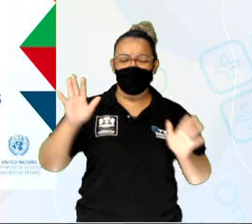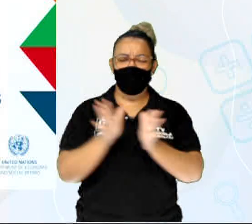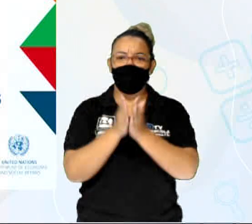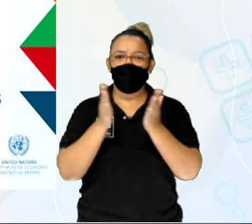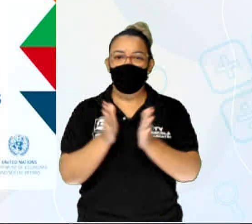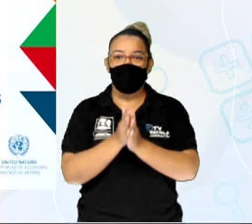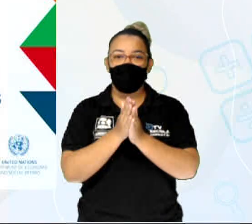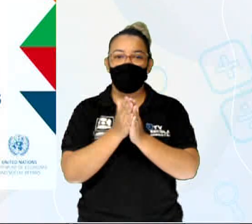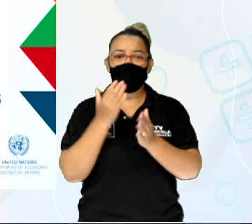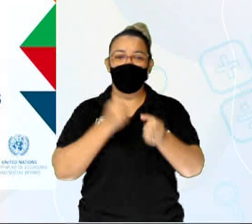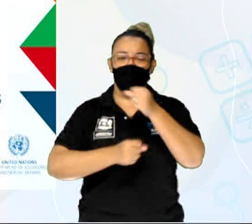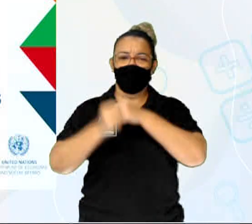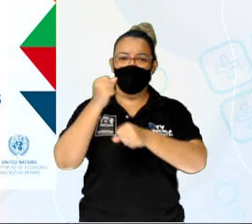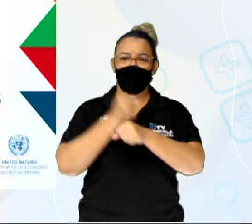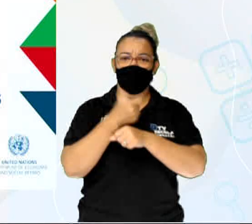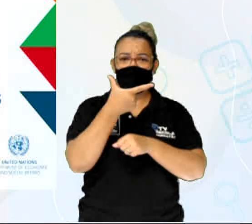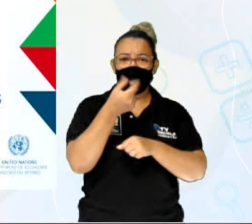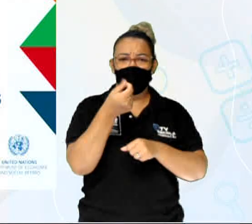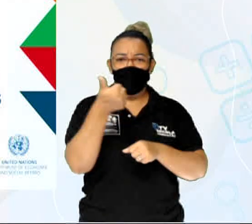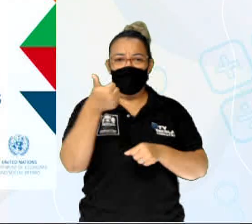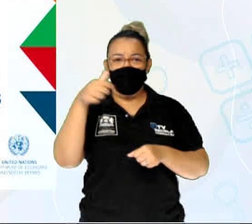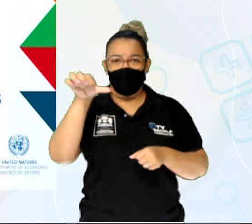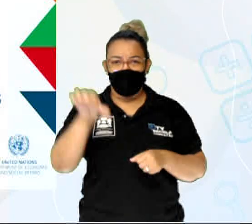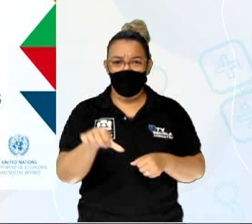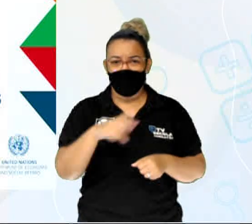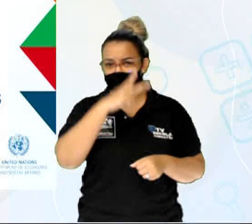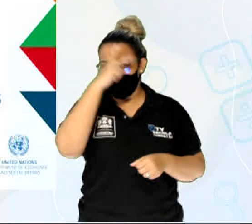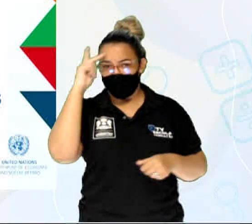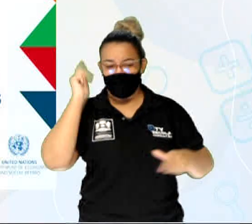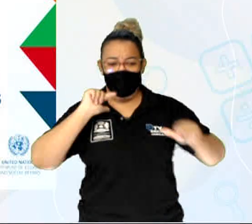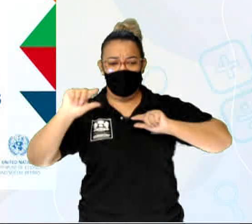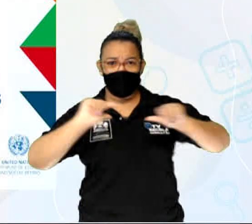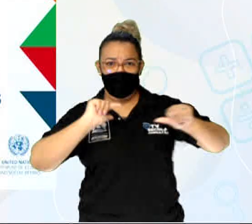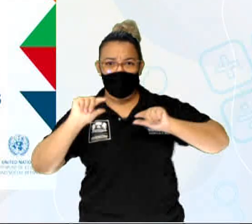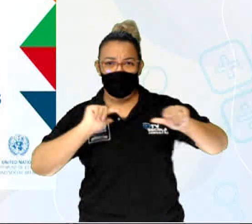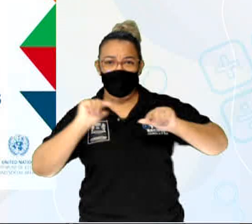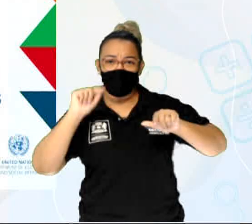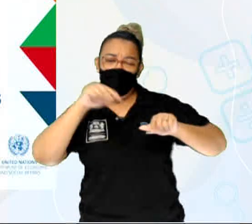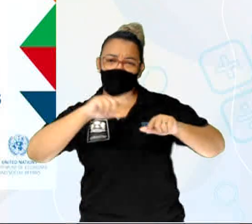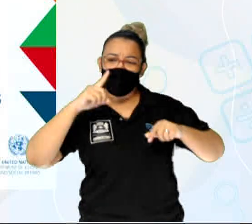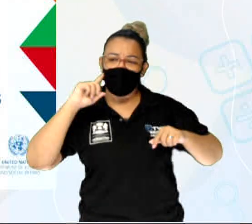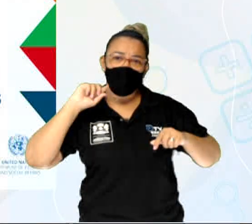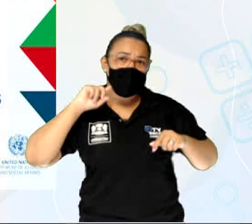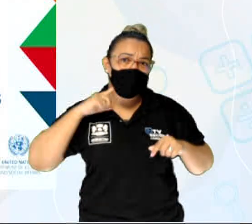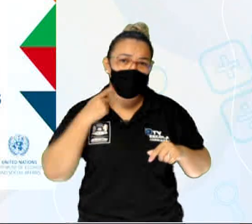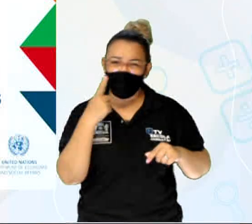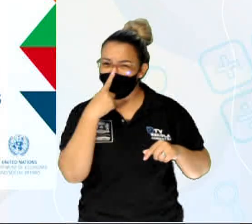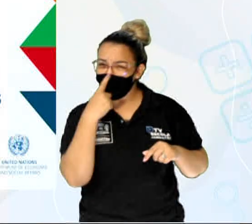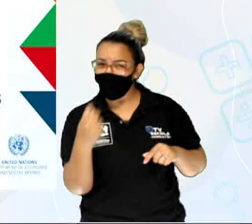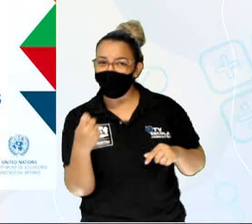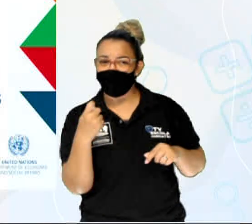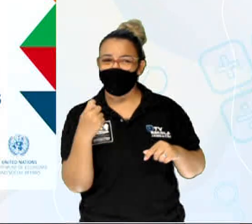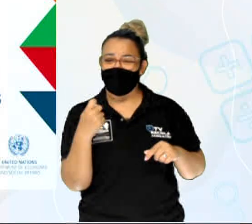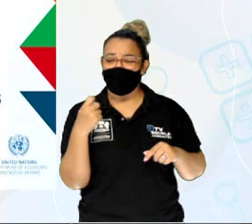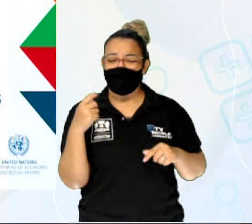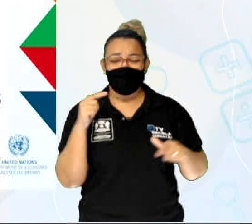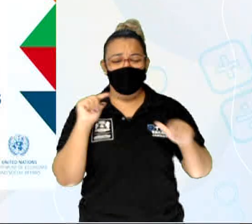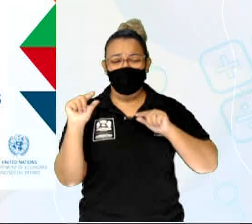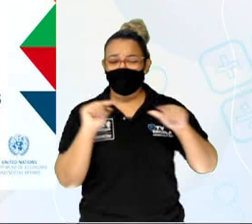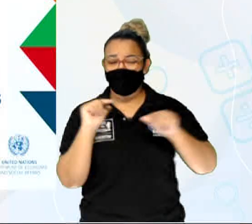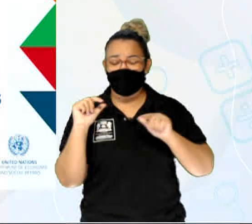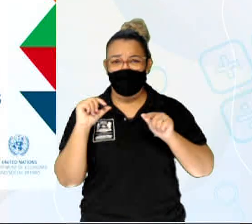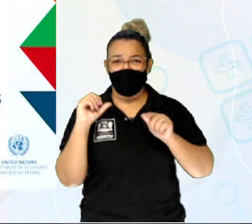esses catadores, desculpa, que não estavam